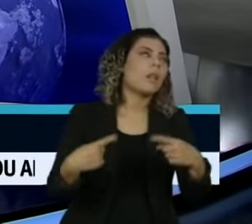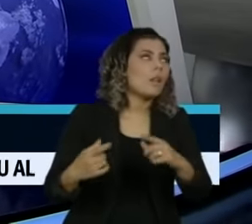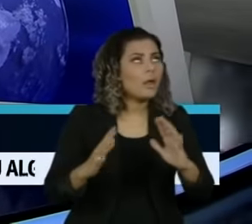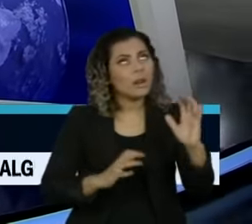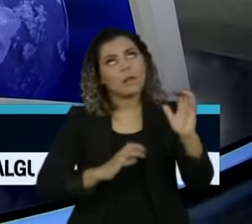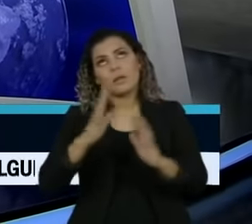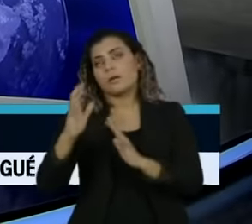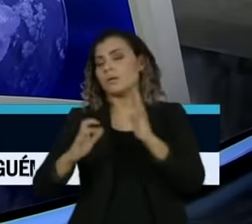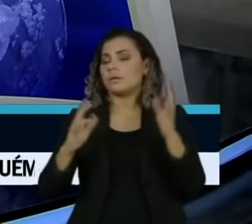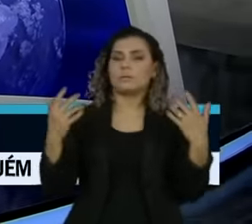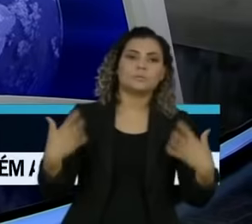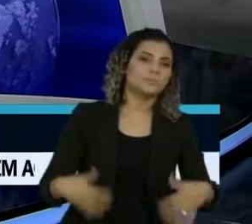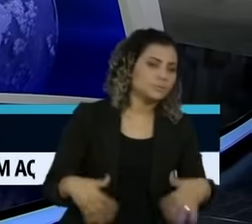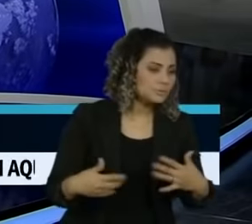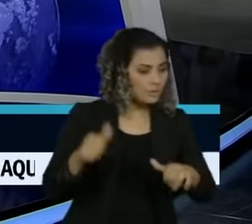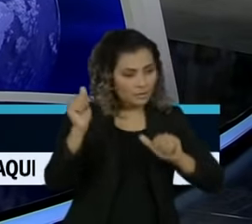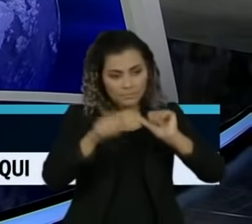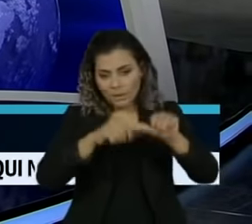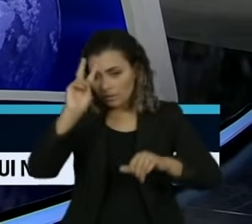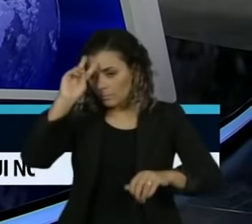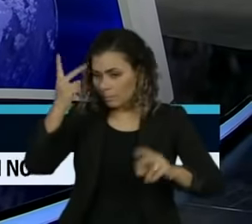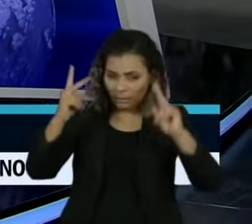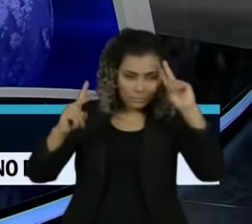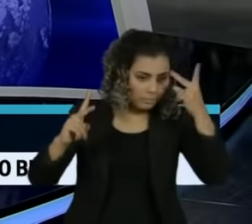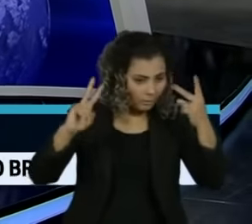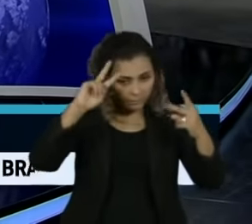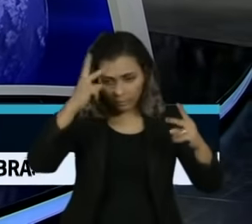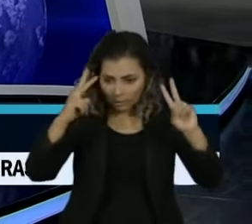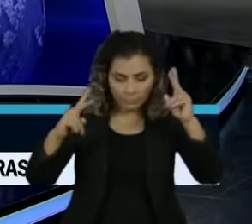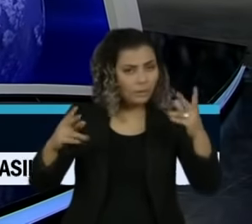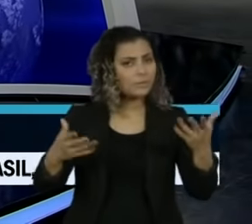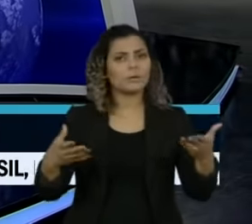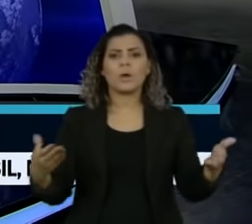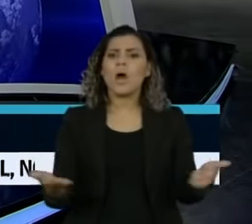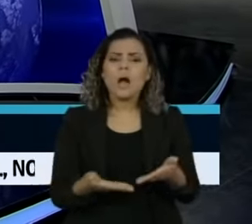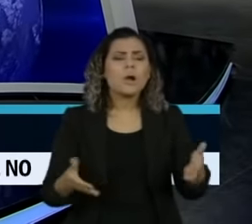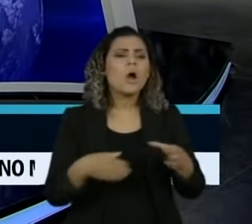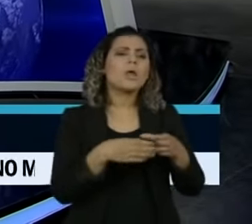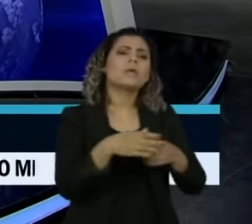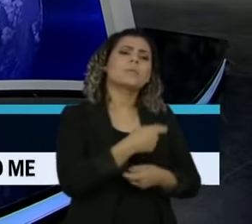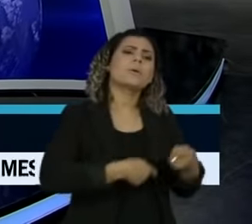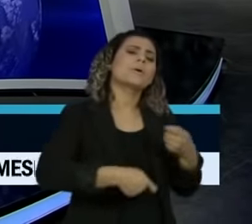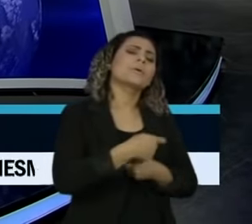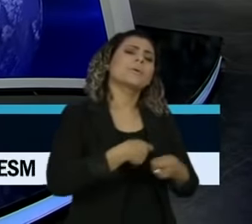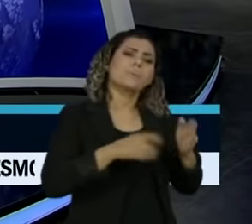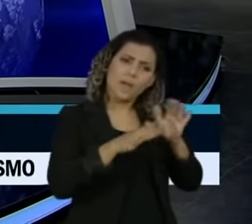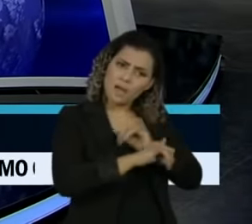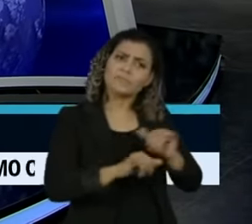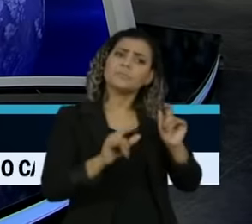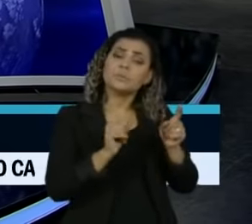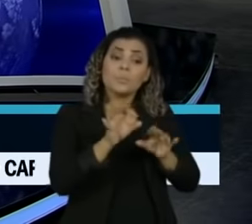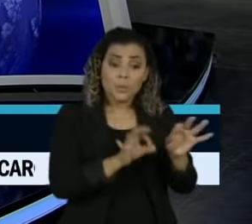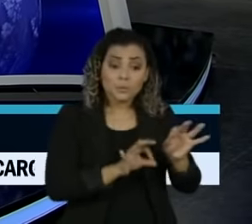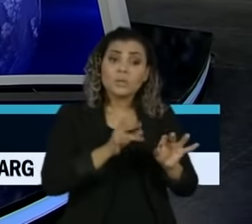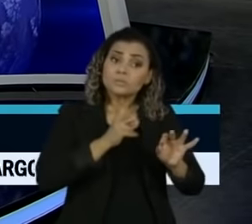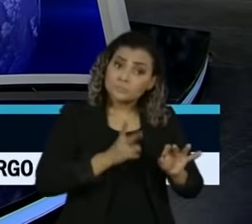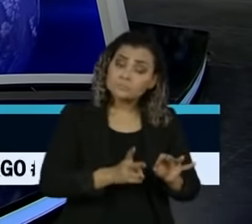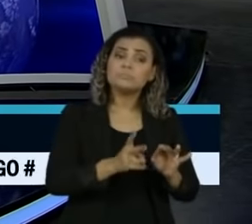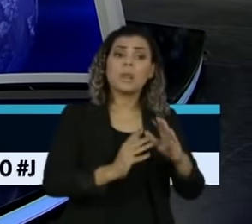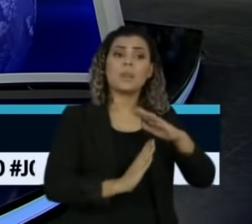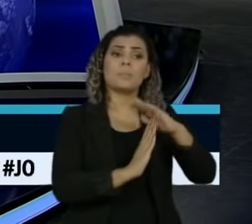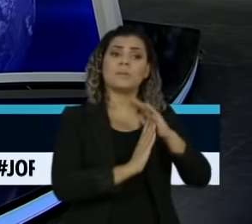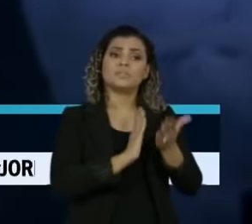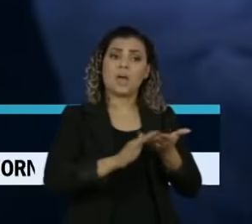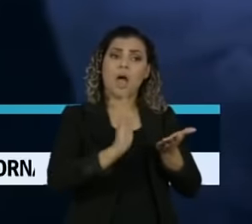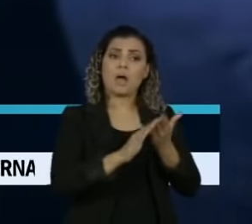anúncios descoordenados, mudanças de plano. Hoje a equipe econômica garantiu que o programa ficará dentro do teto